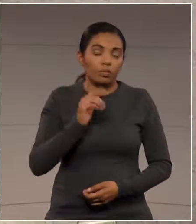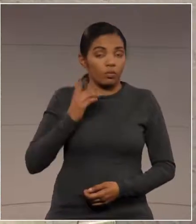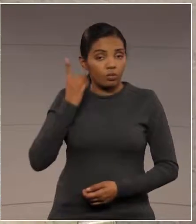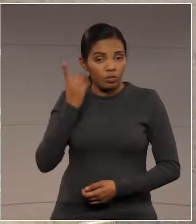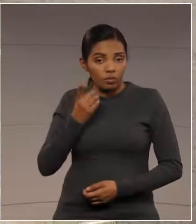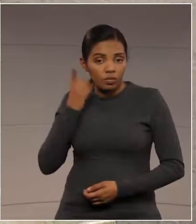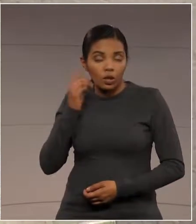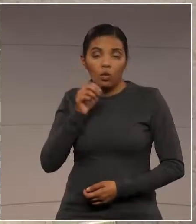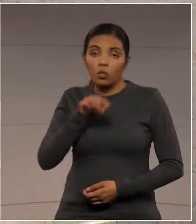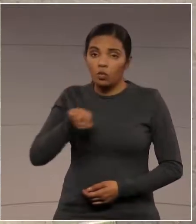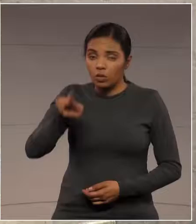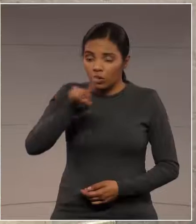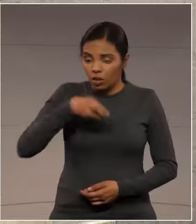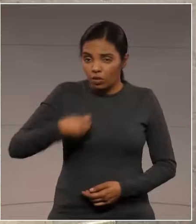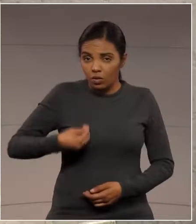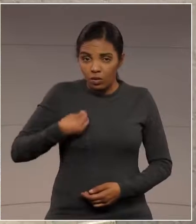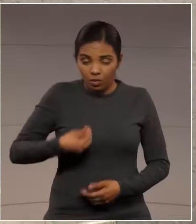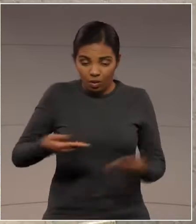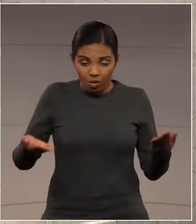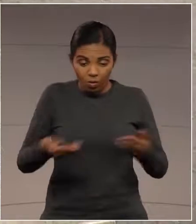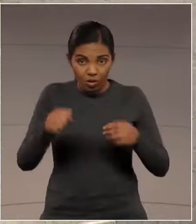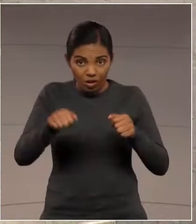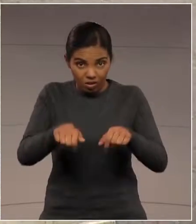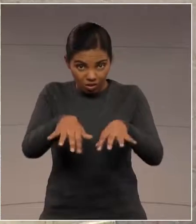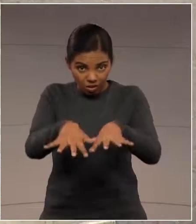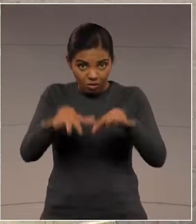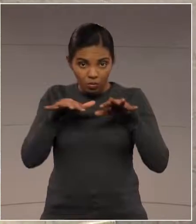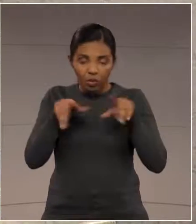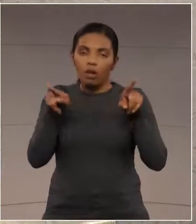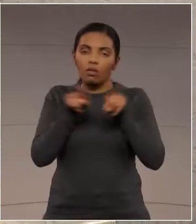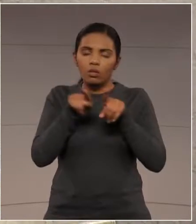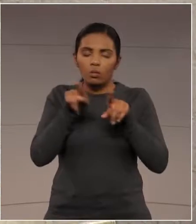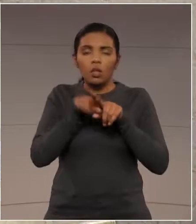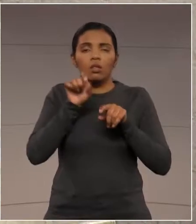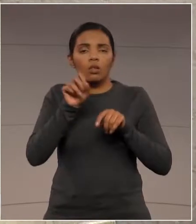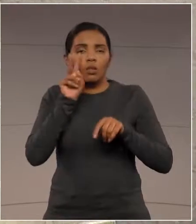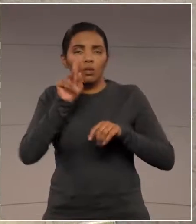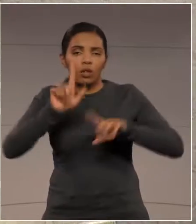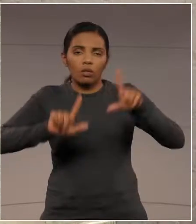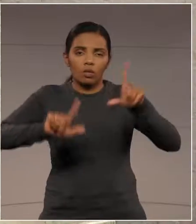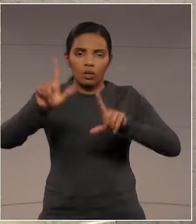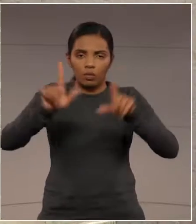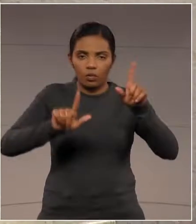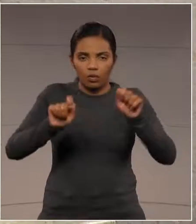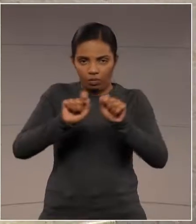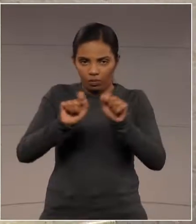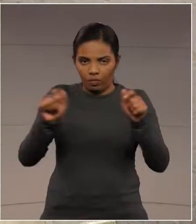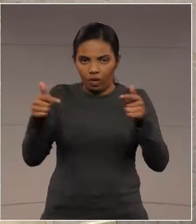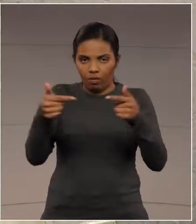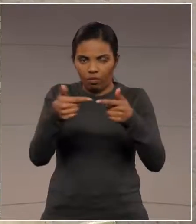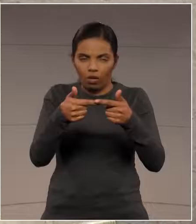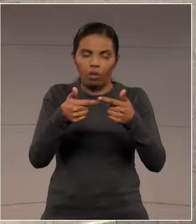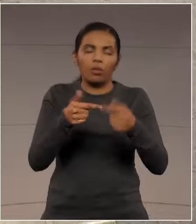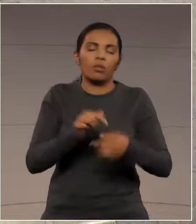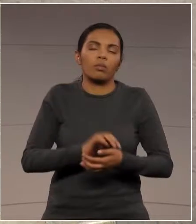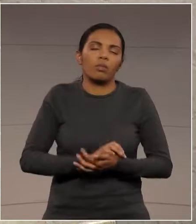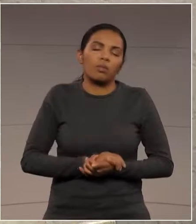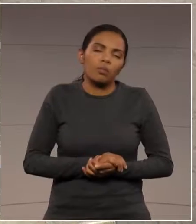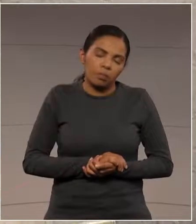aqui na casa, sejam bem-vindos. Também aos que nos acompanham pela TV Assembleia e demais mídias.